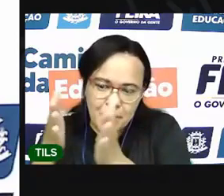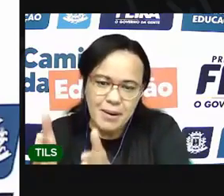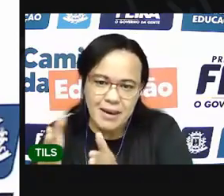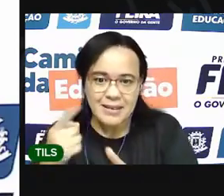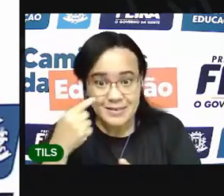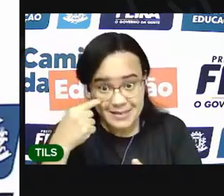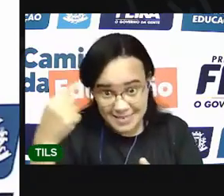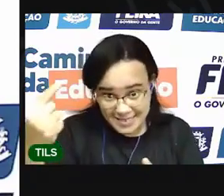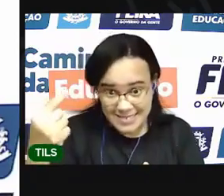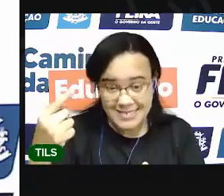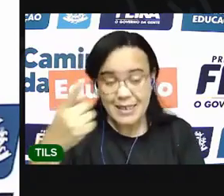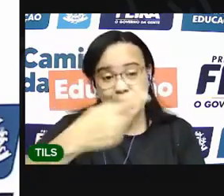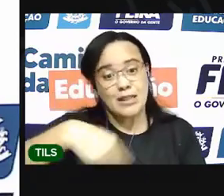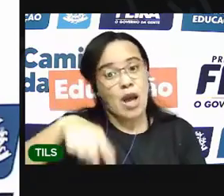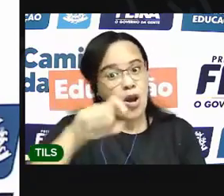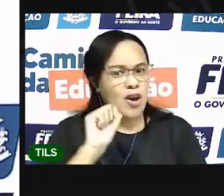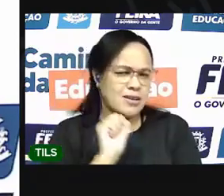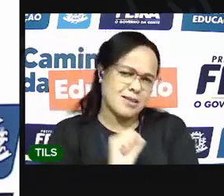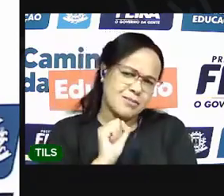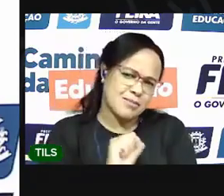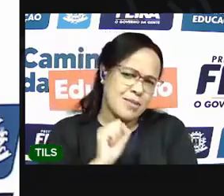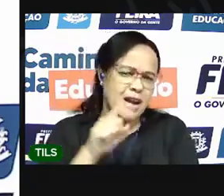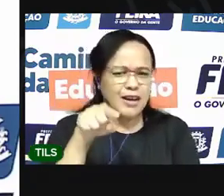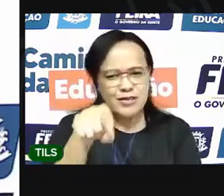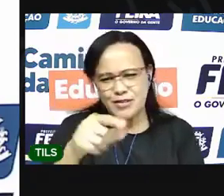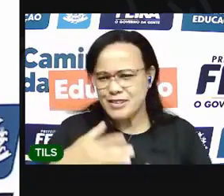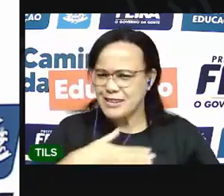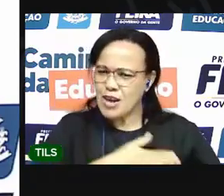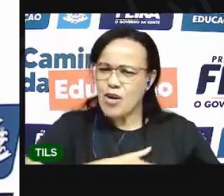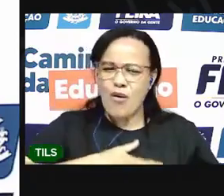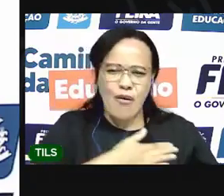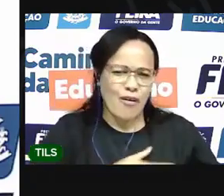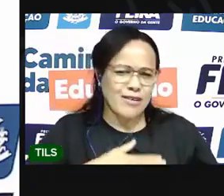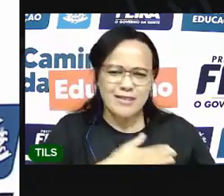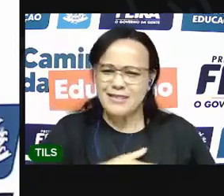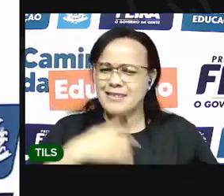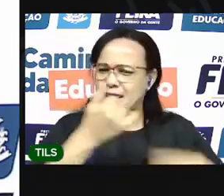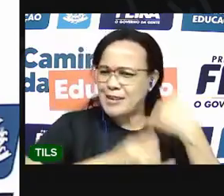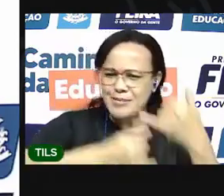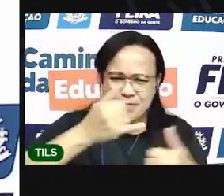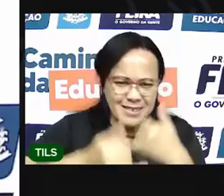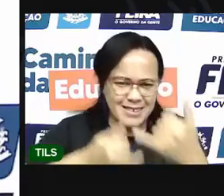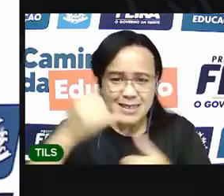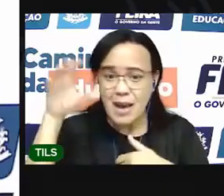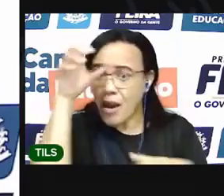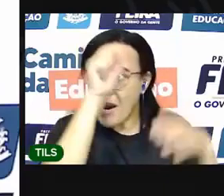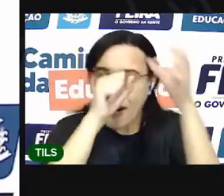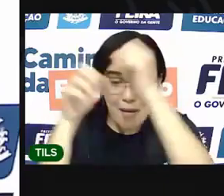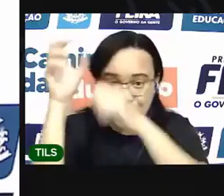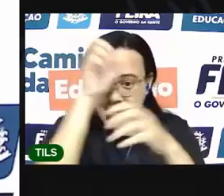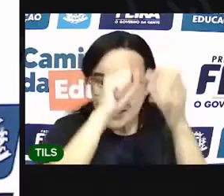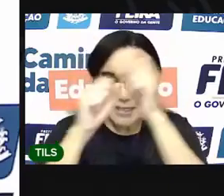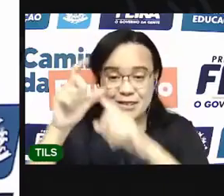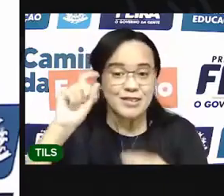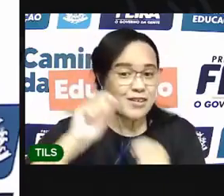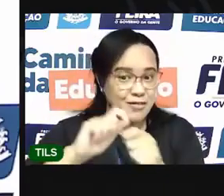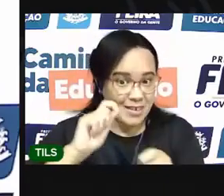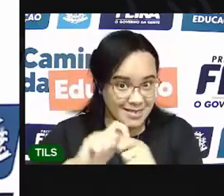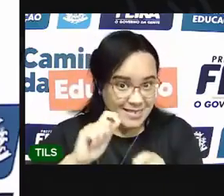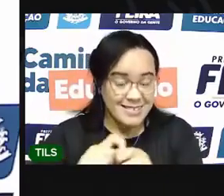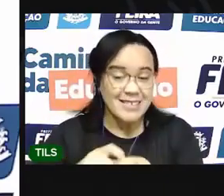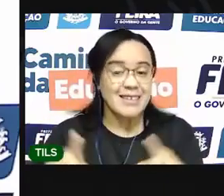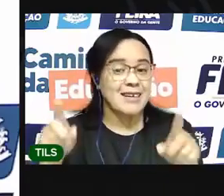Eu espero que vocês tenham se divertido bastante aprendendo a fazer uma peteca, tenham aprendido com a nossa aula.